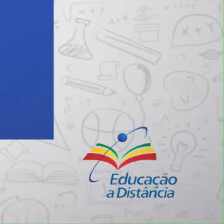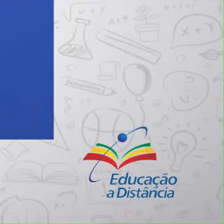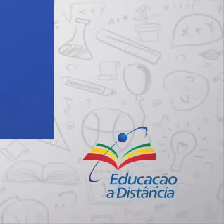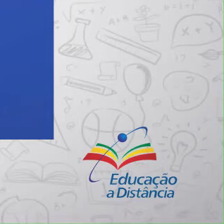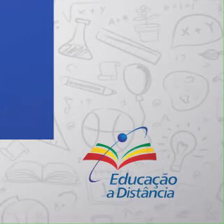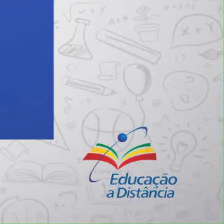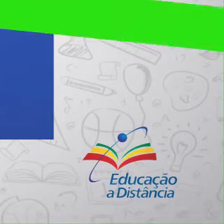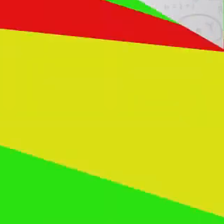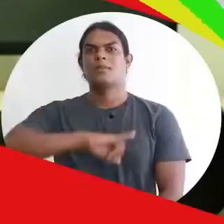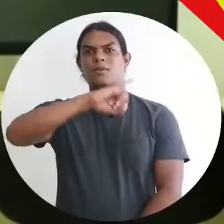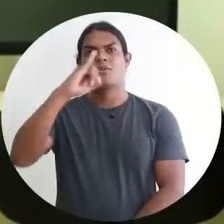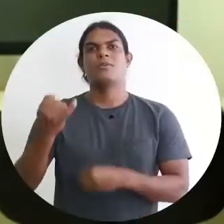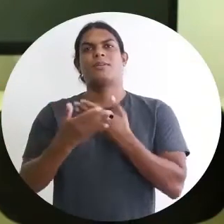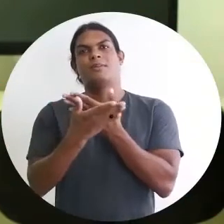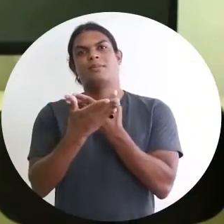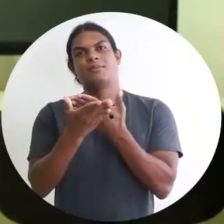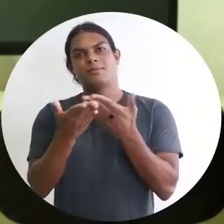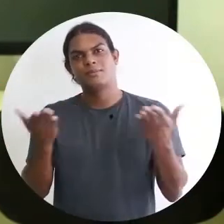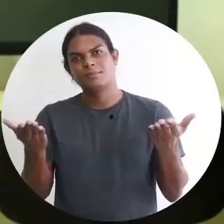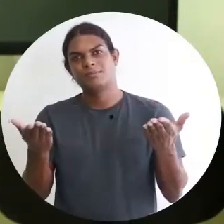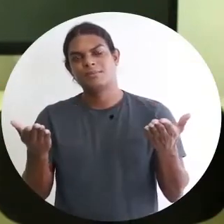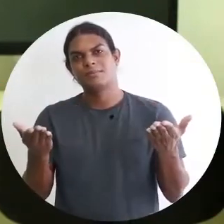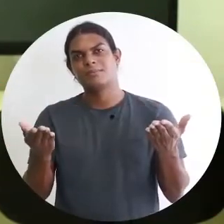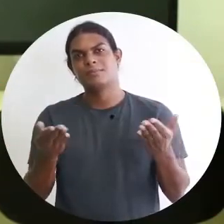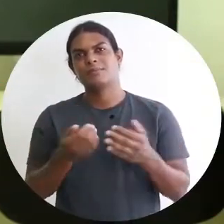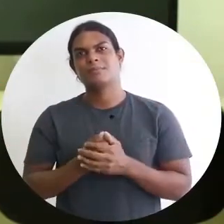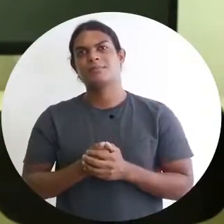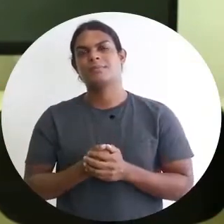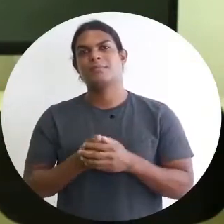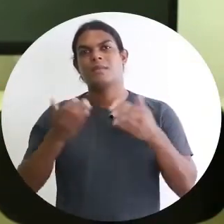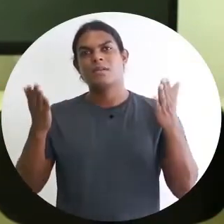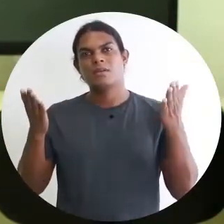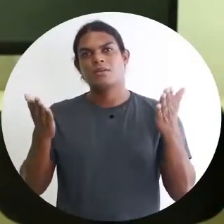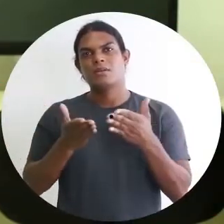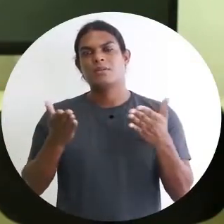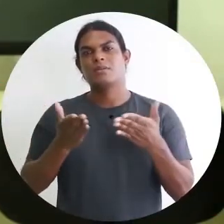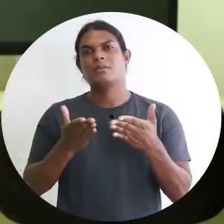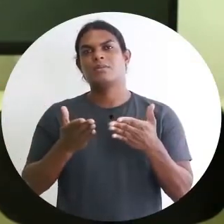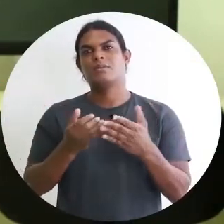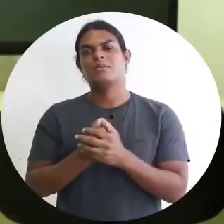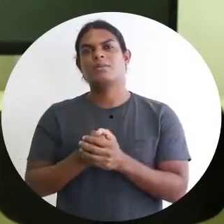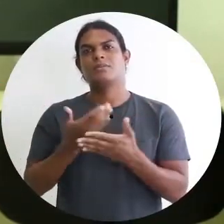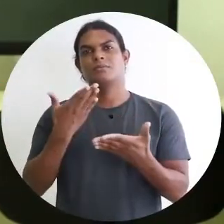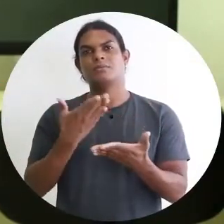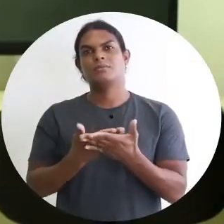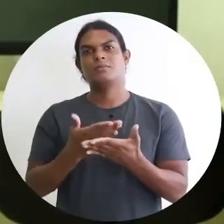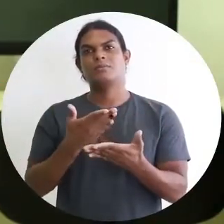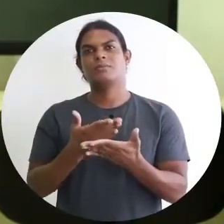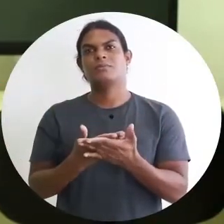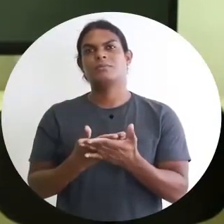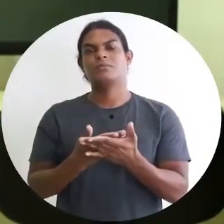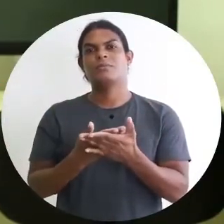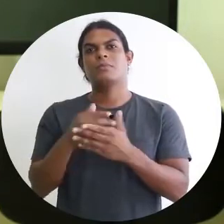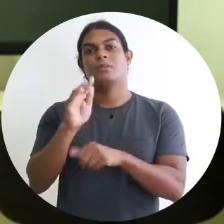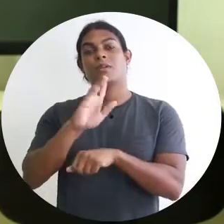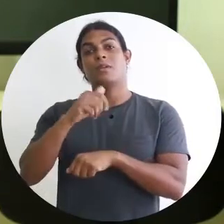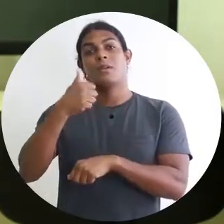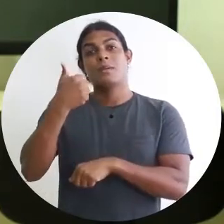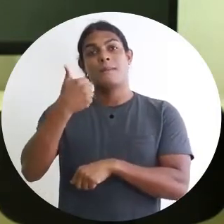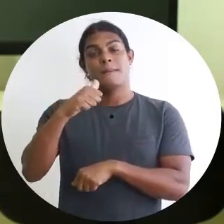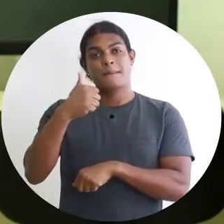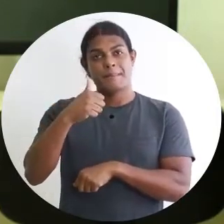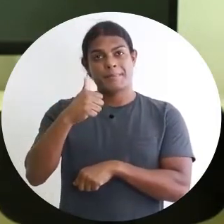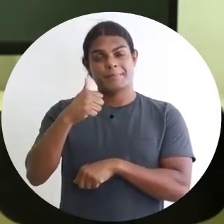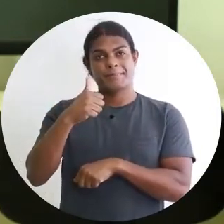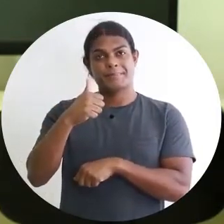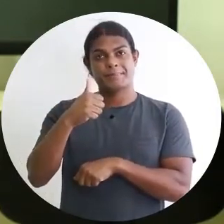Olá pessoal, agora a gente vai trabalhar a primeira videoaula da